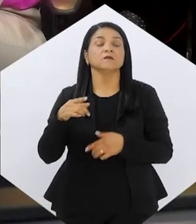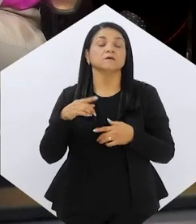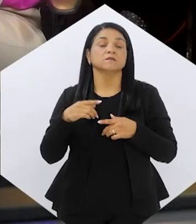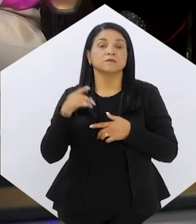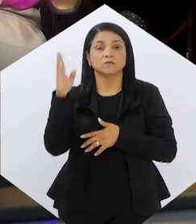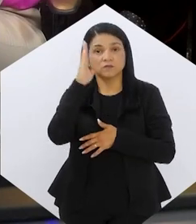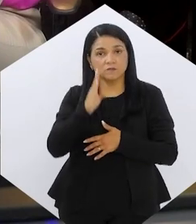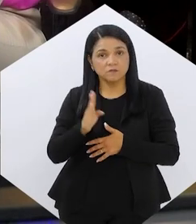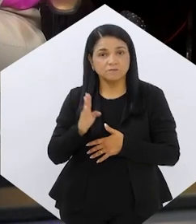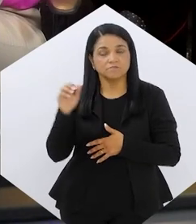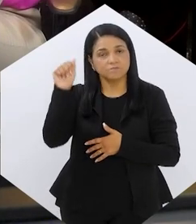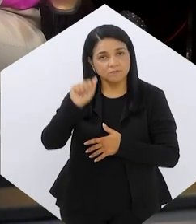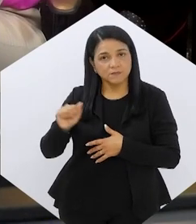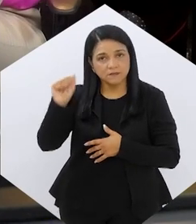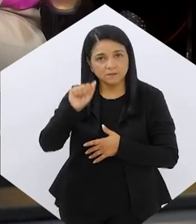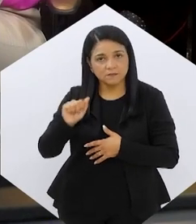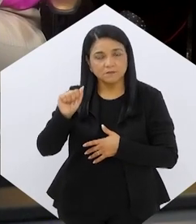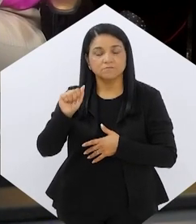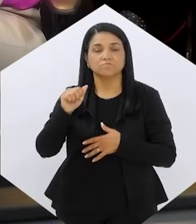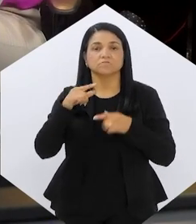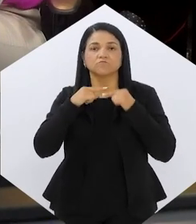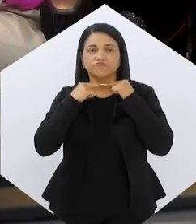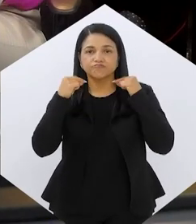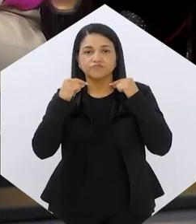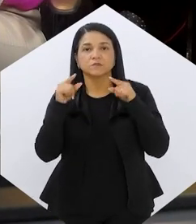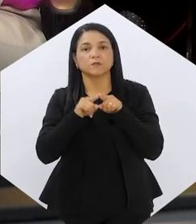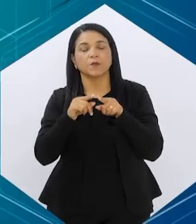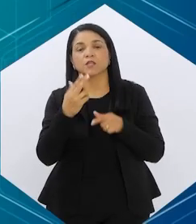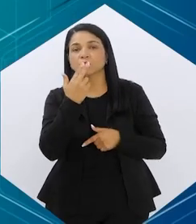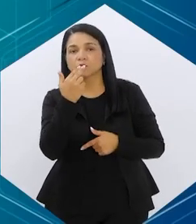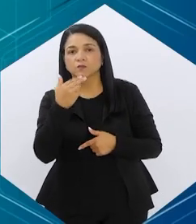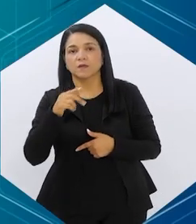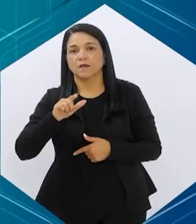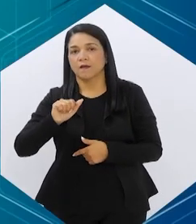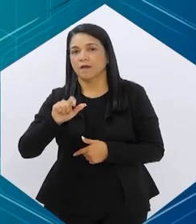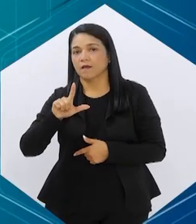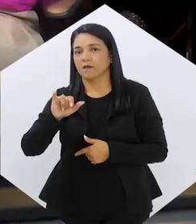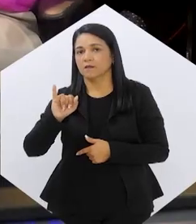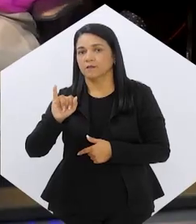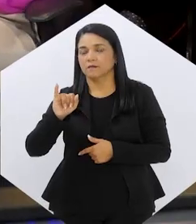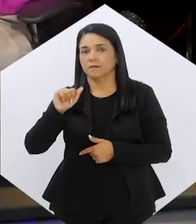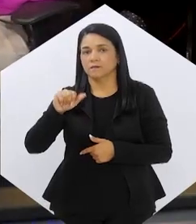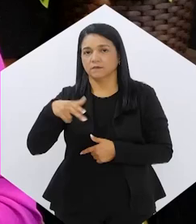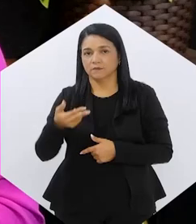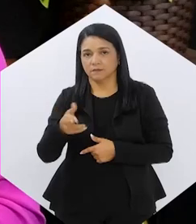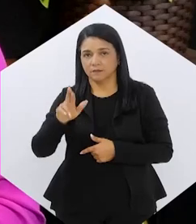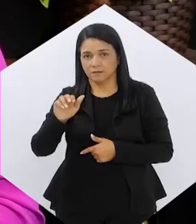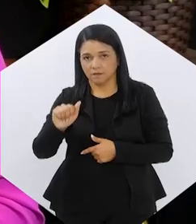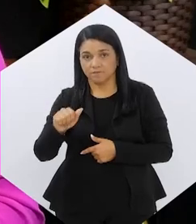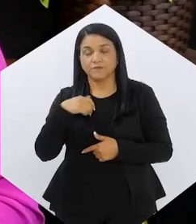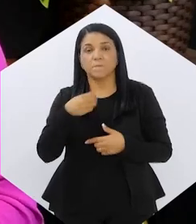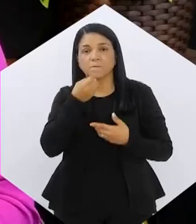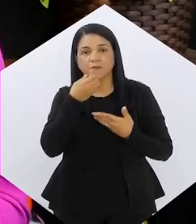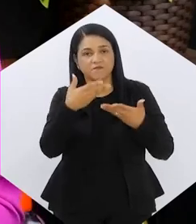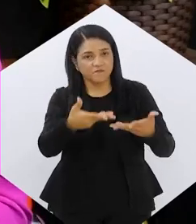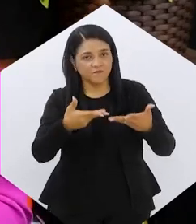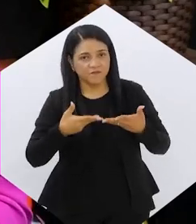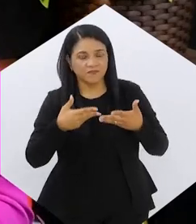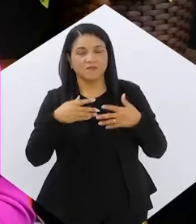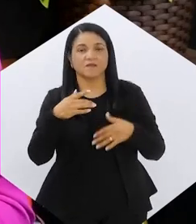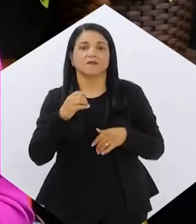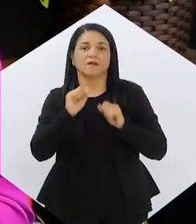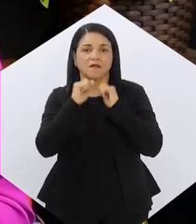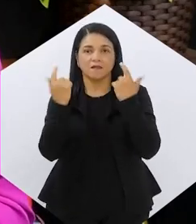Endocrinologia e Metabologia e com a nutricionista Aliandra Vieira. Sejam muito bem-vindas ao Alerje